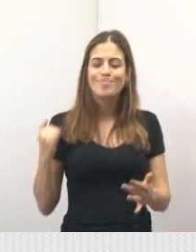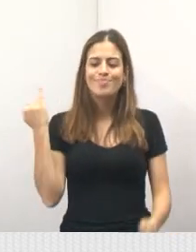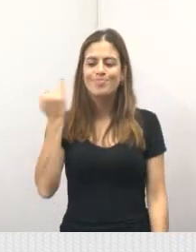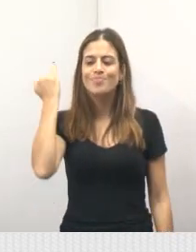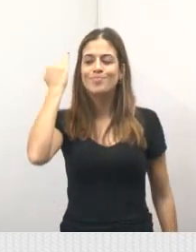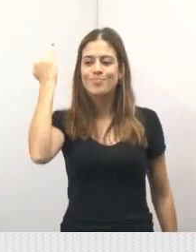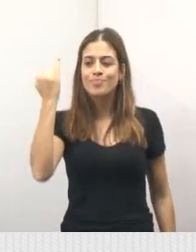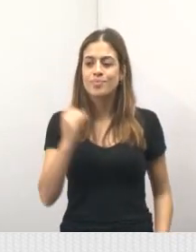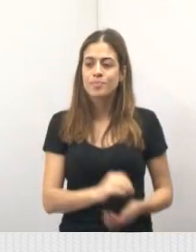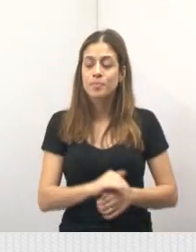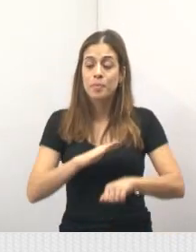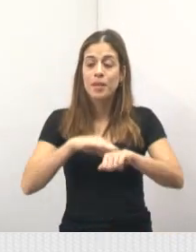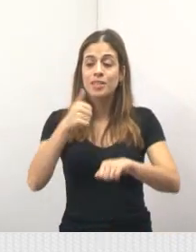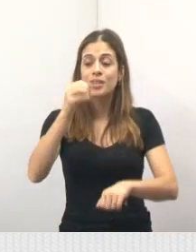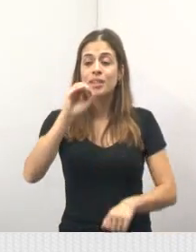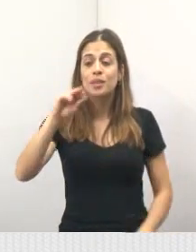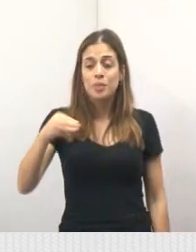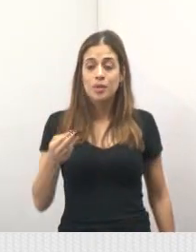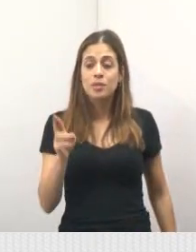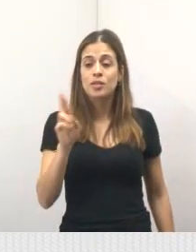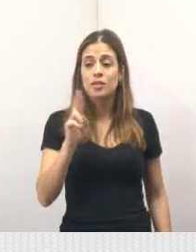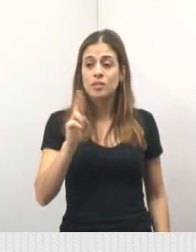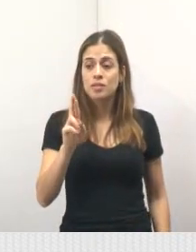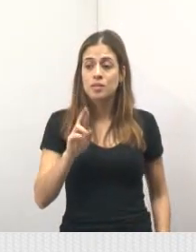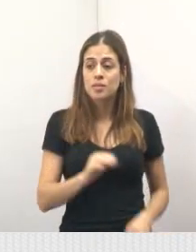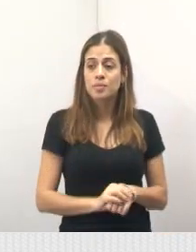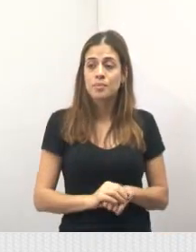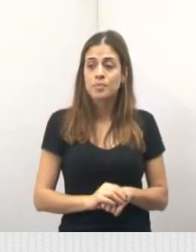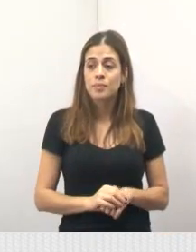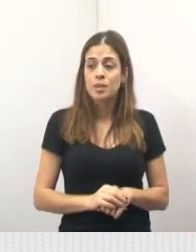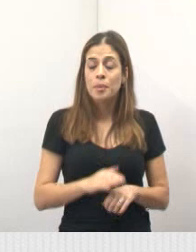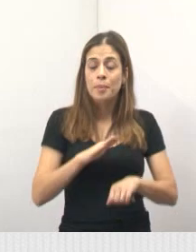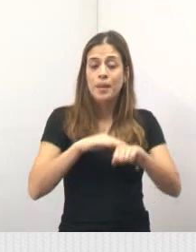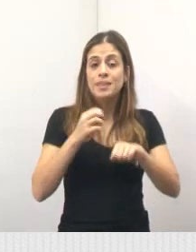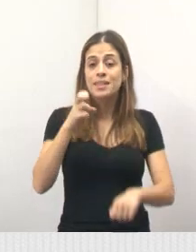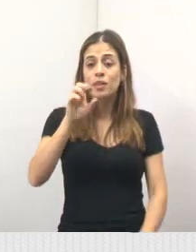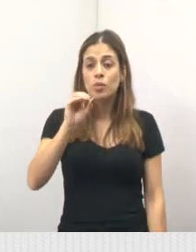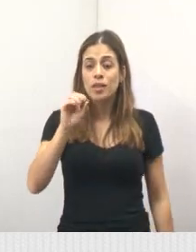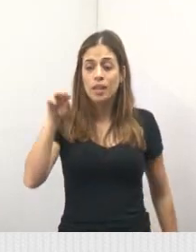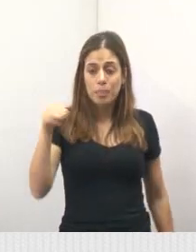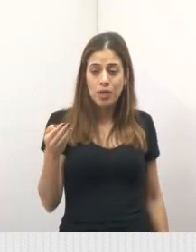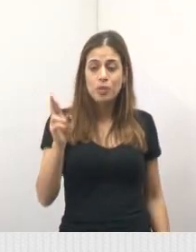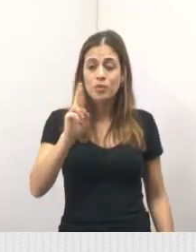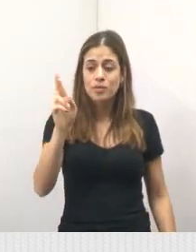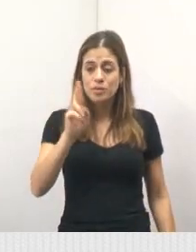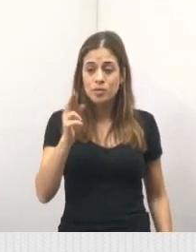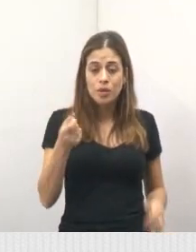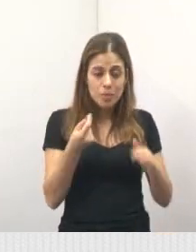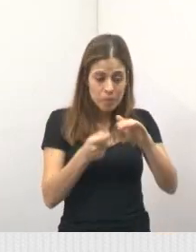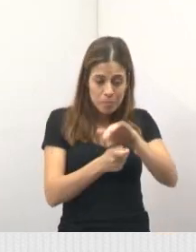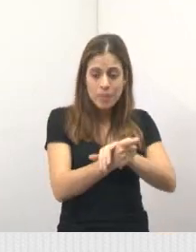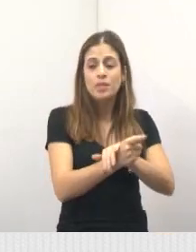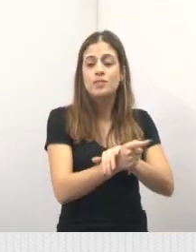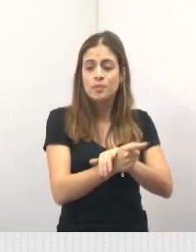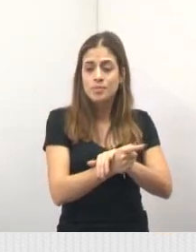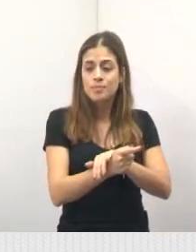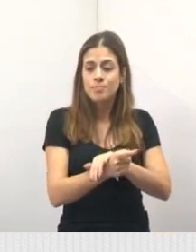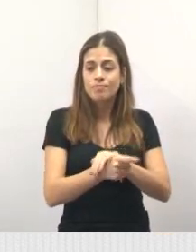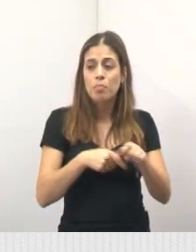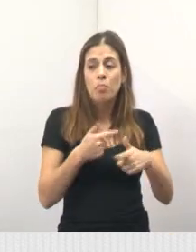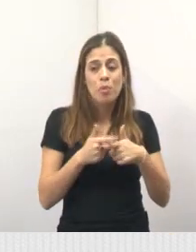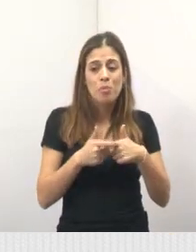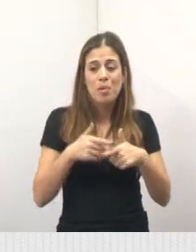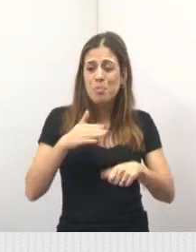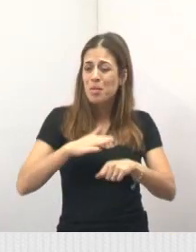se pegar lá do outro lado da Lucas Nogueira H6, mais de 50 milhões de investimentos, para acabar com o problema que dura mais de 40 anos aqui no Jardim São